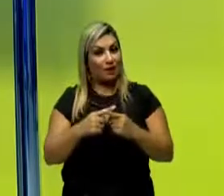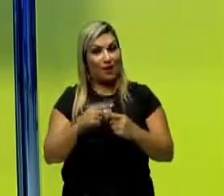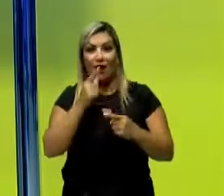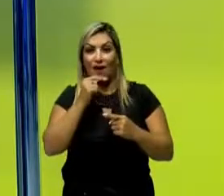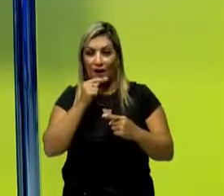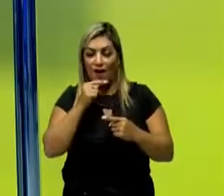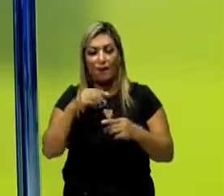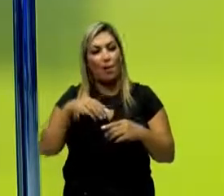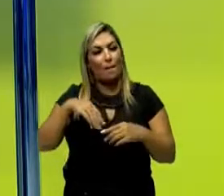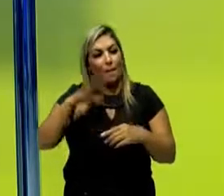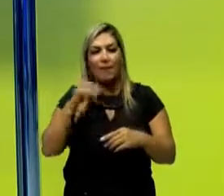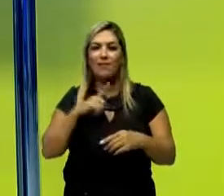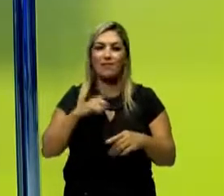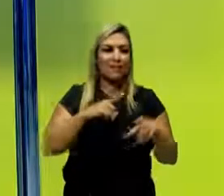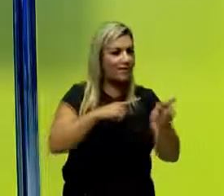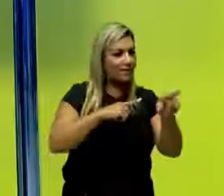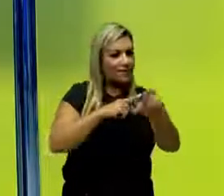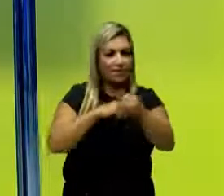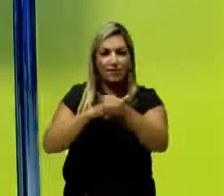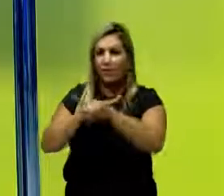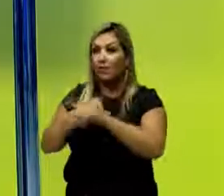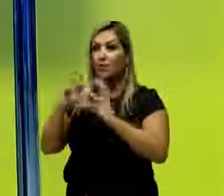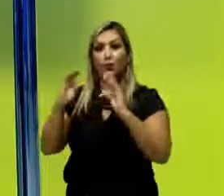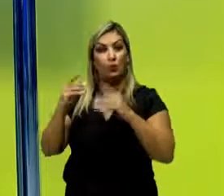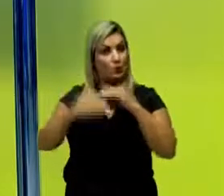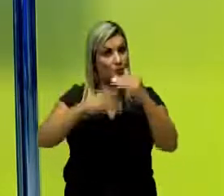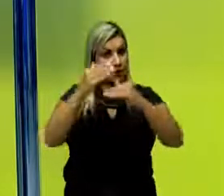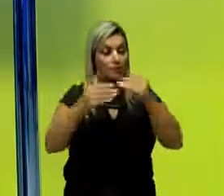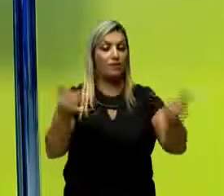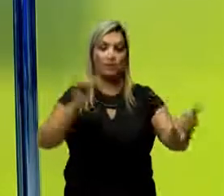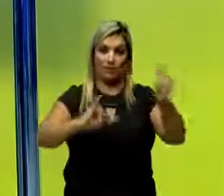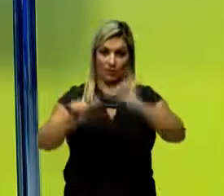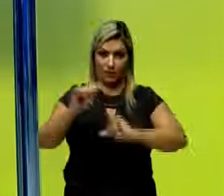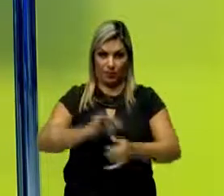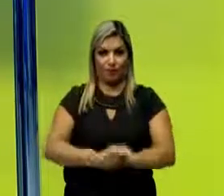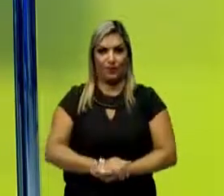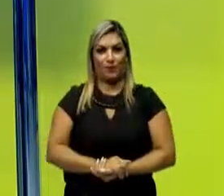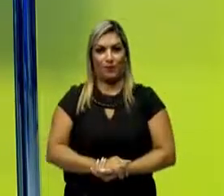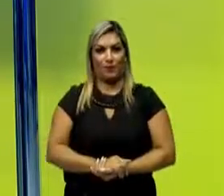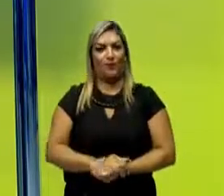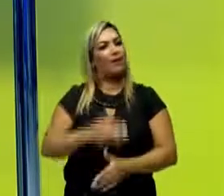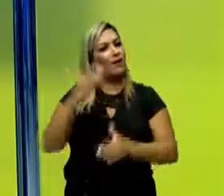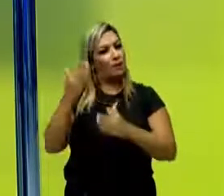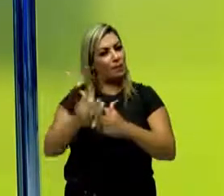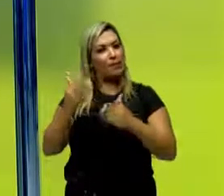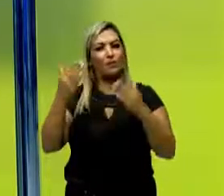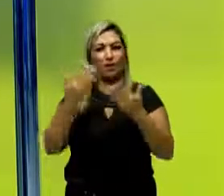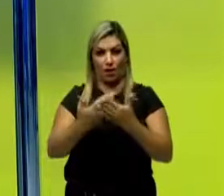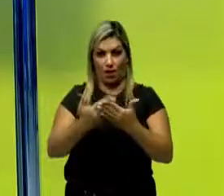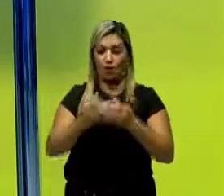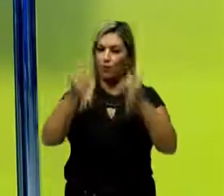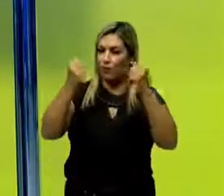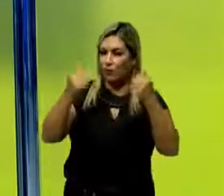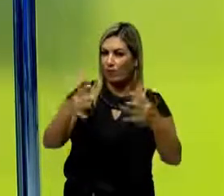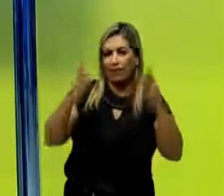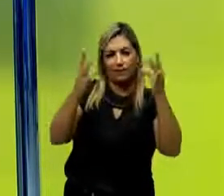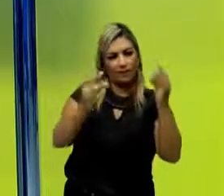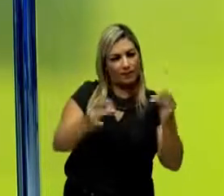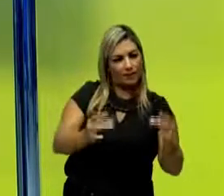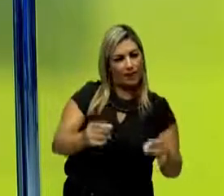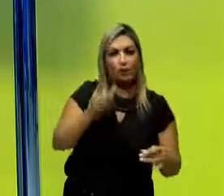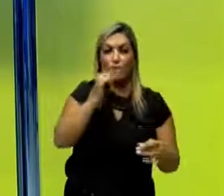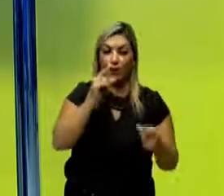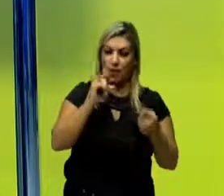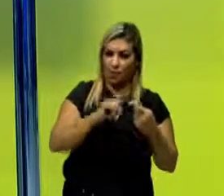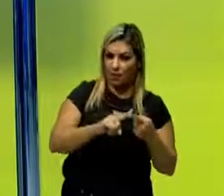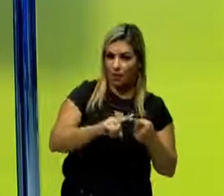água é a mais abundante e participa de praticamente todos os processos químicos. Na próxima aula eu vou falar um pouquinho sobre água, eu vou falar